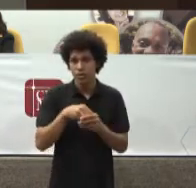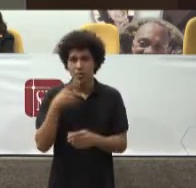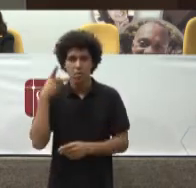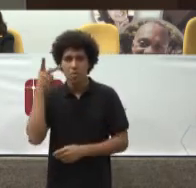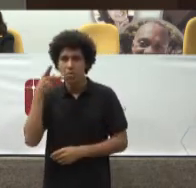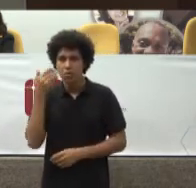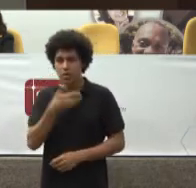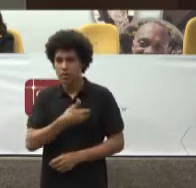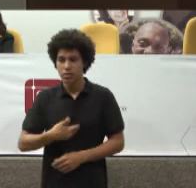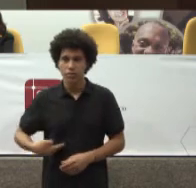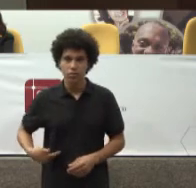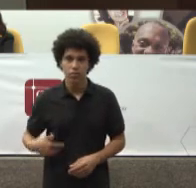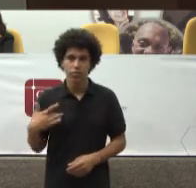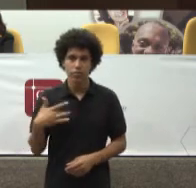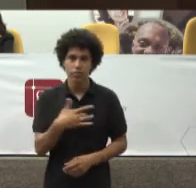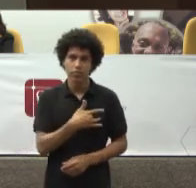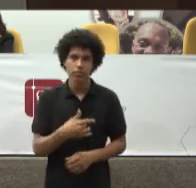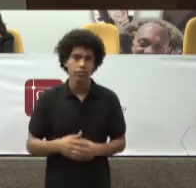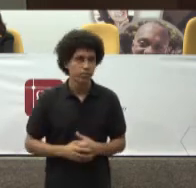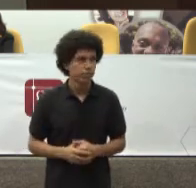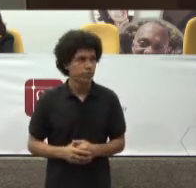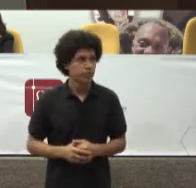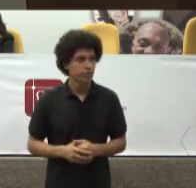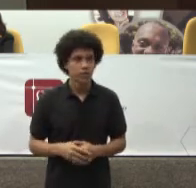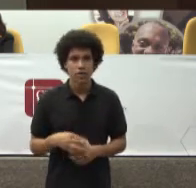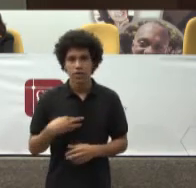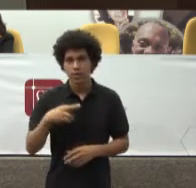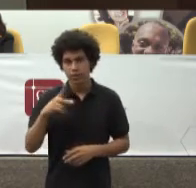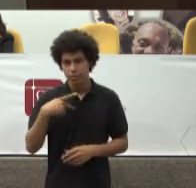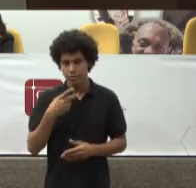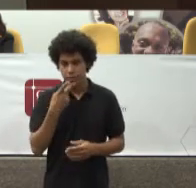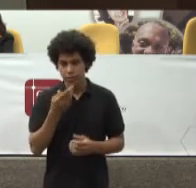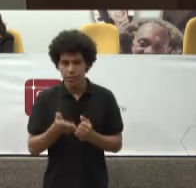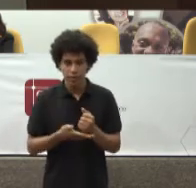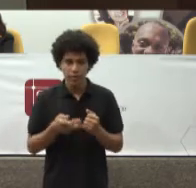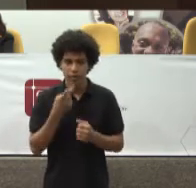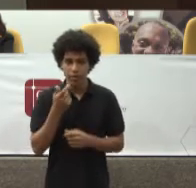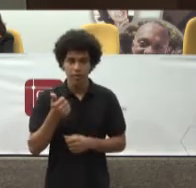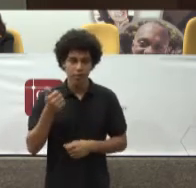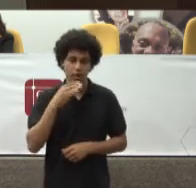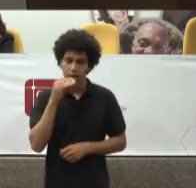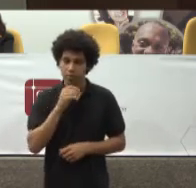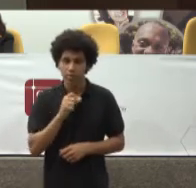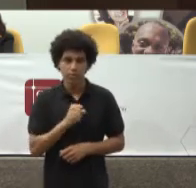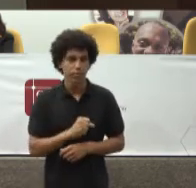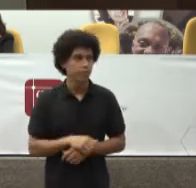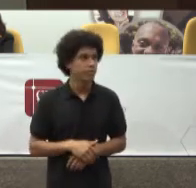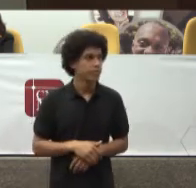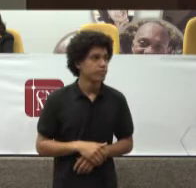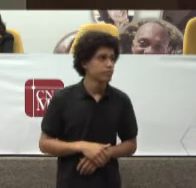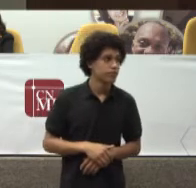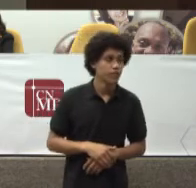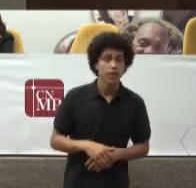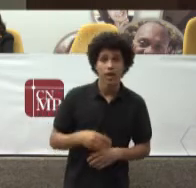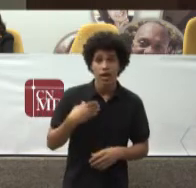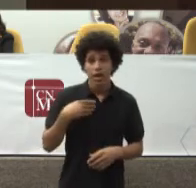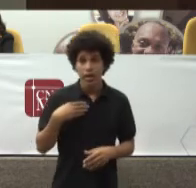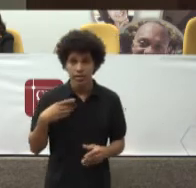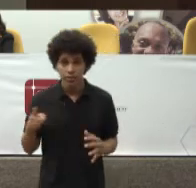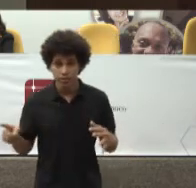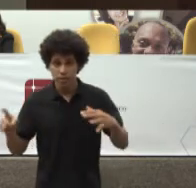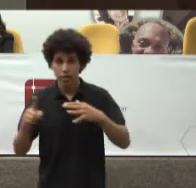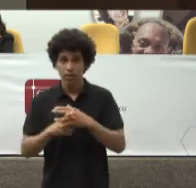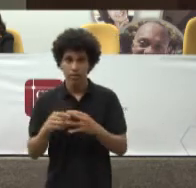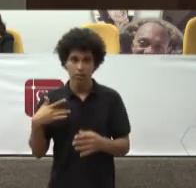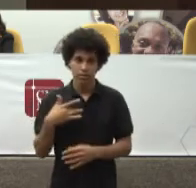Atenção primária Falei rapidamente E gostaria de destacar O que é Integralidade A integralidade Em saúde